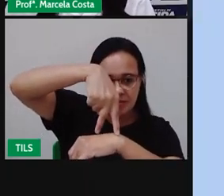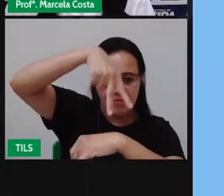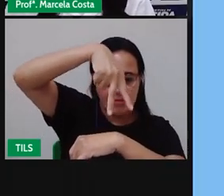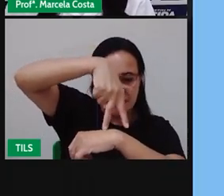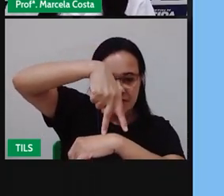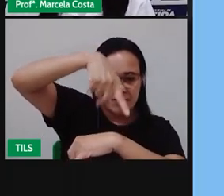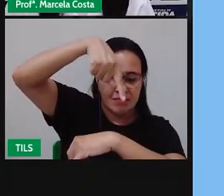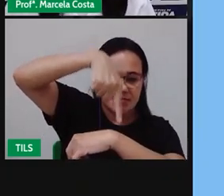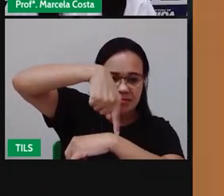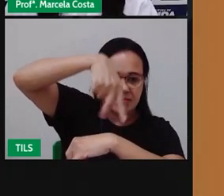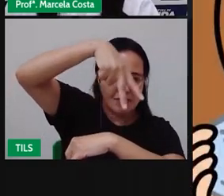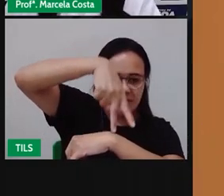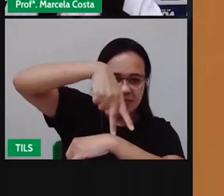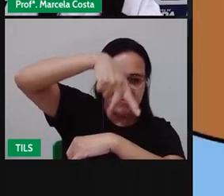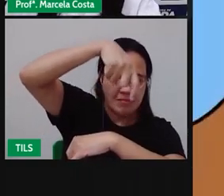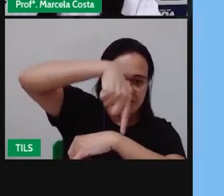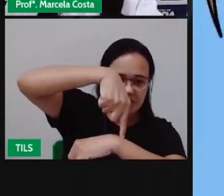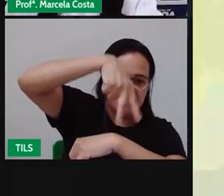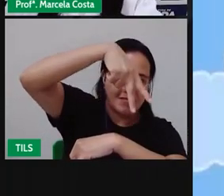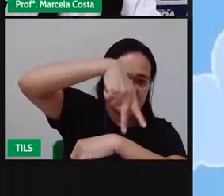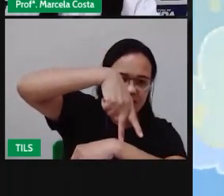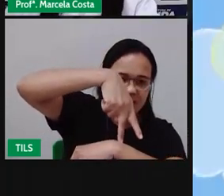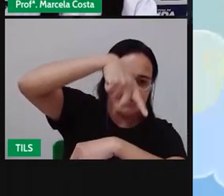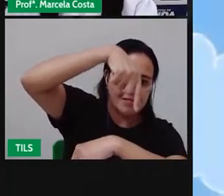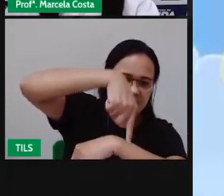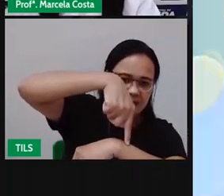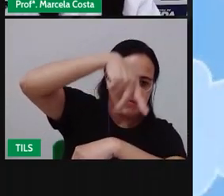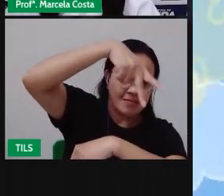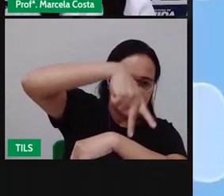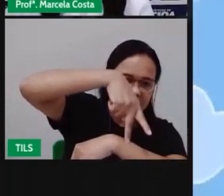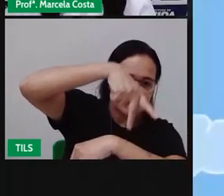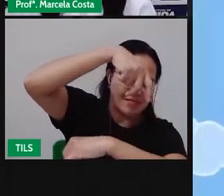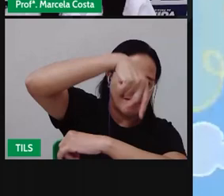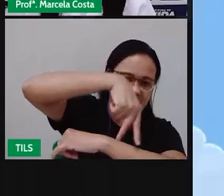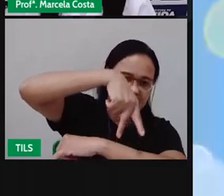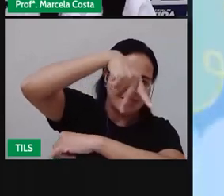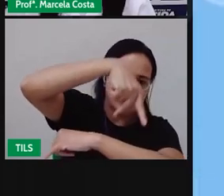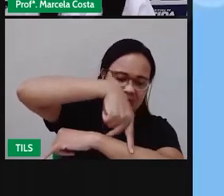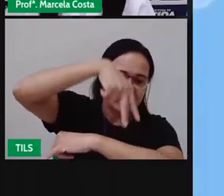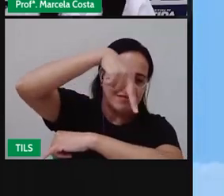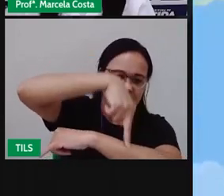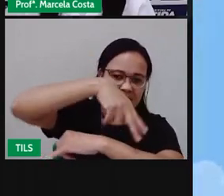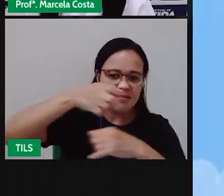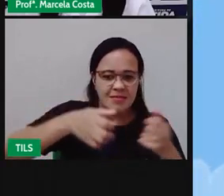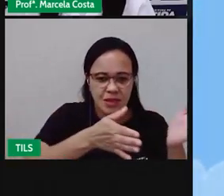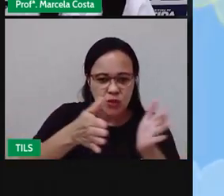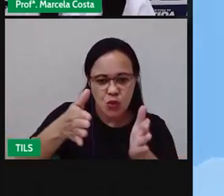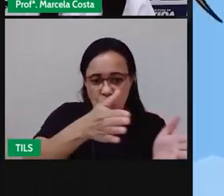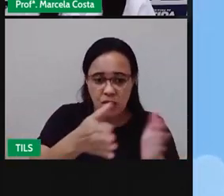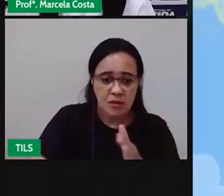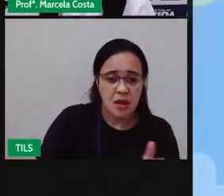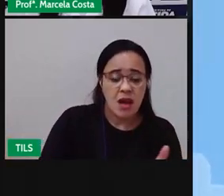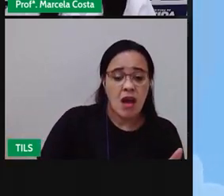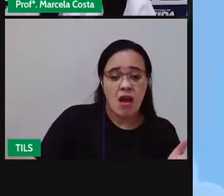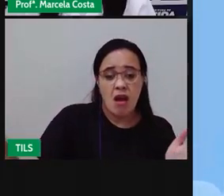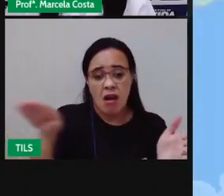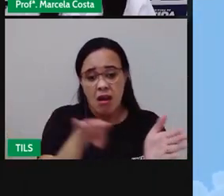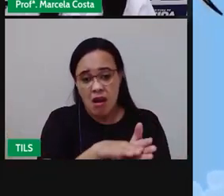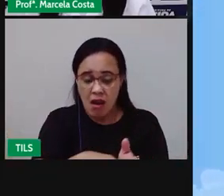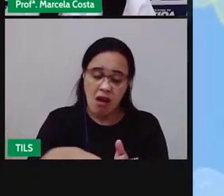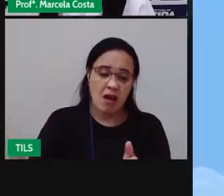Vamos brincar De amarelinha Faça o caminho Até chegar ao céu Vamos brincar De